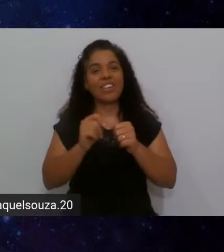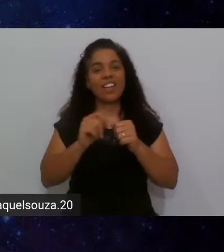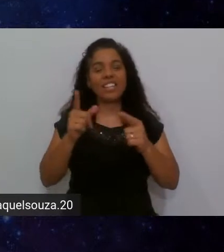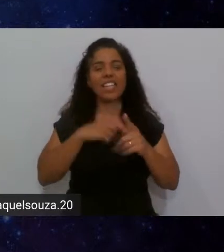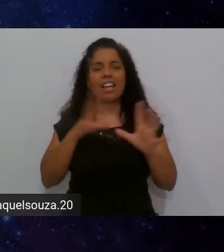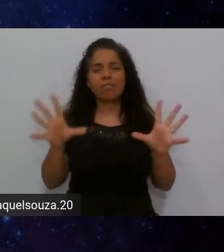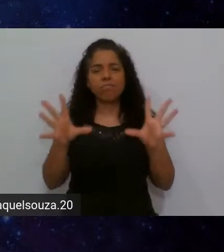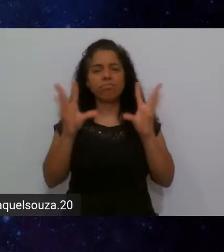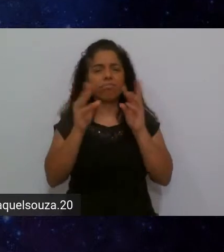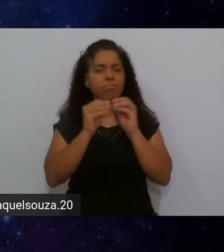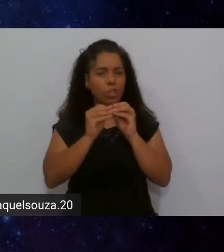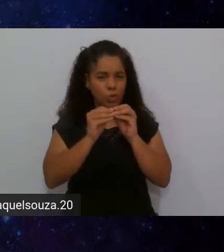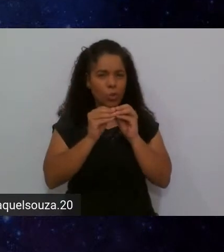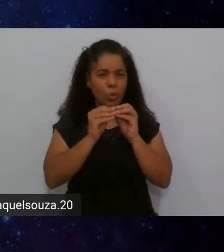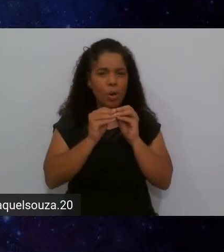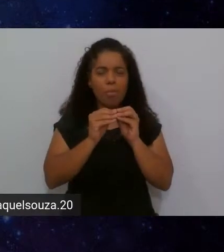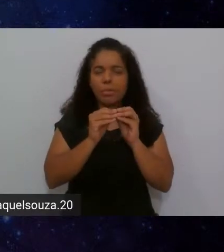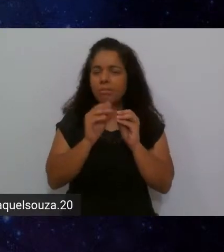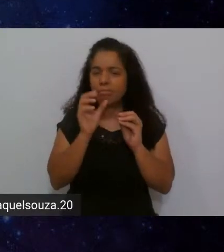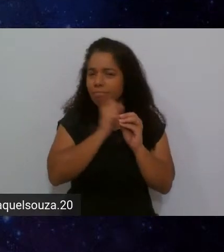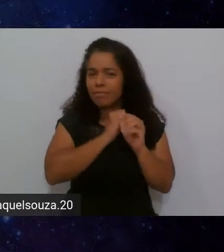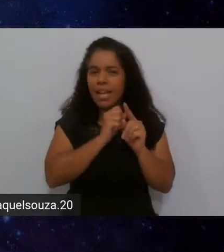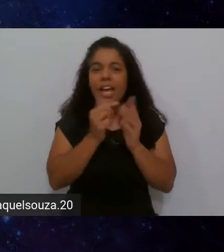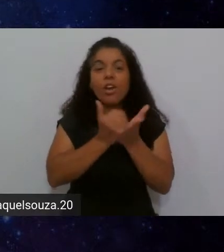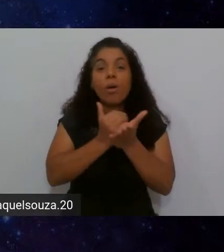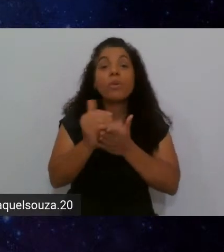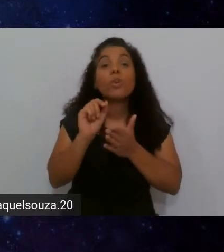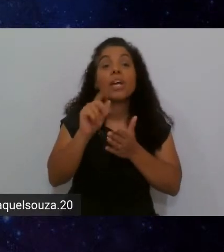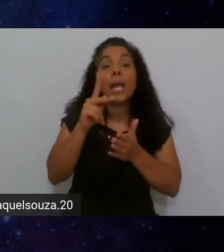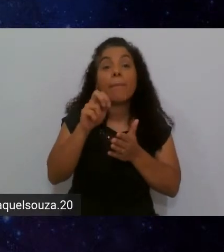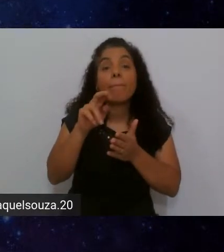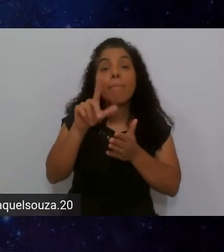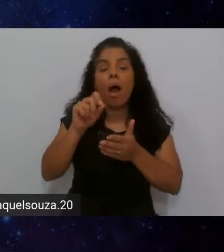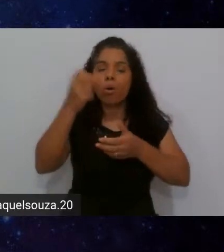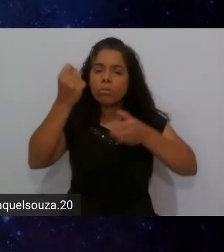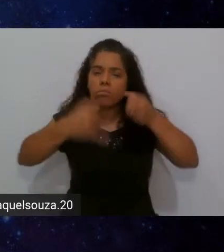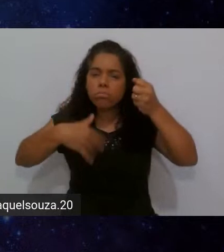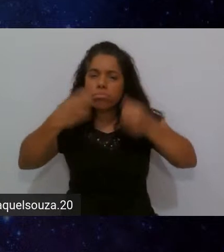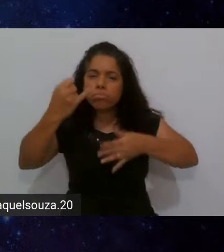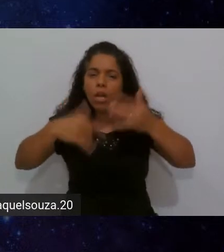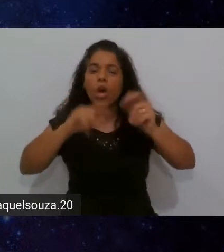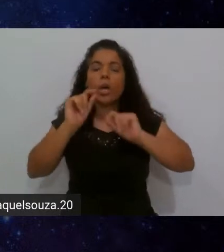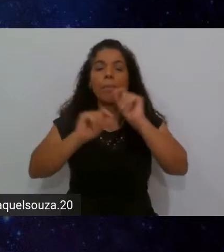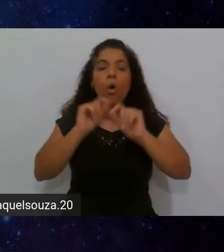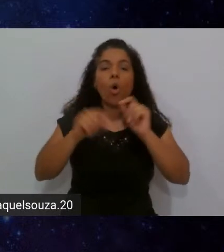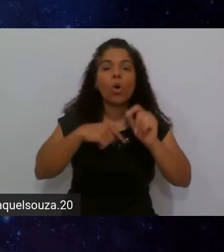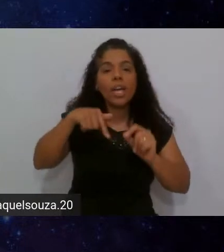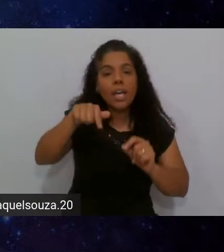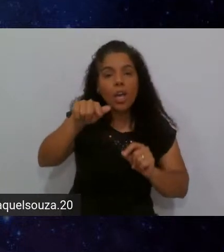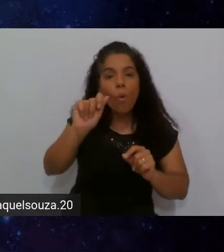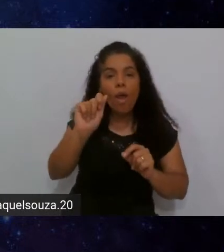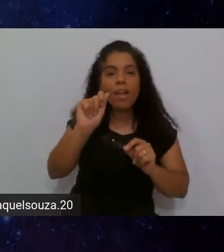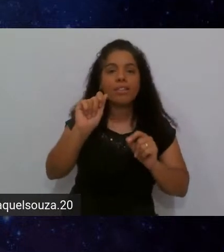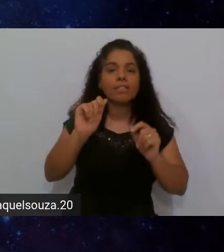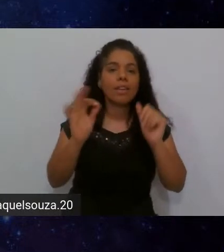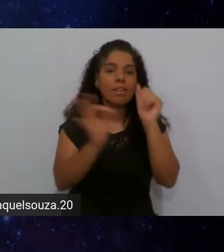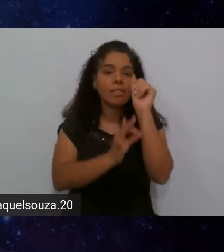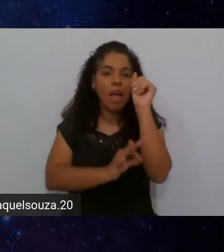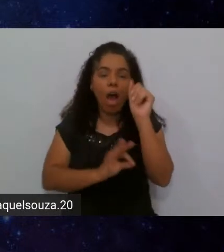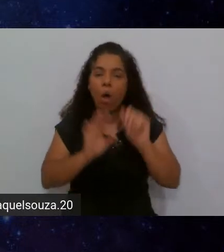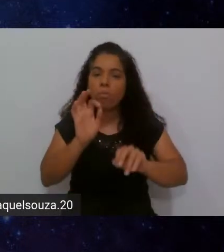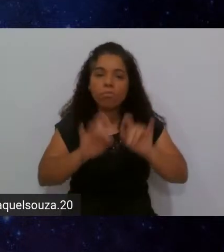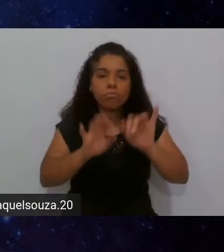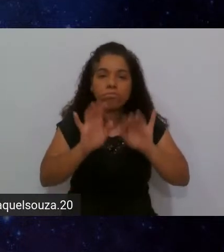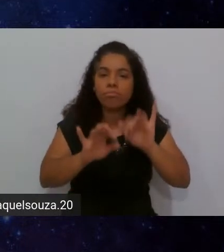resumo ela começou aqui com o Paulo falando um pouco mais sobre que ways que não codam e os seus